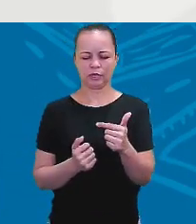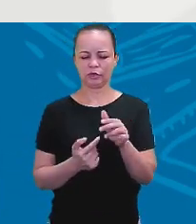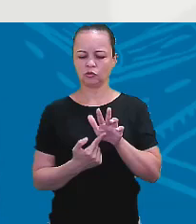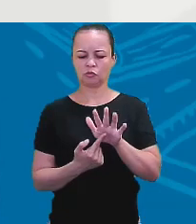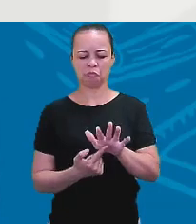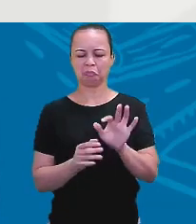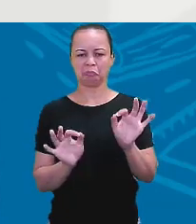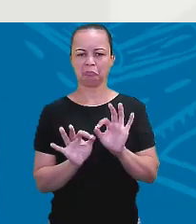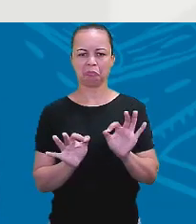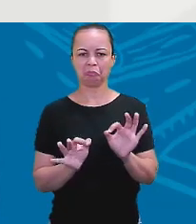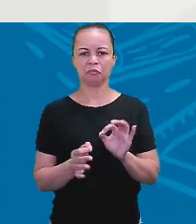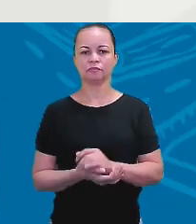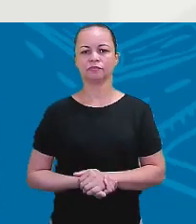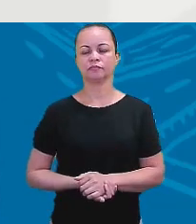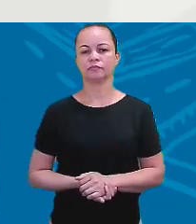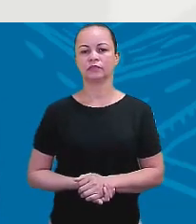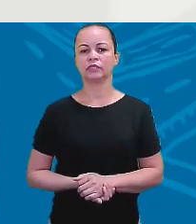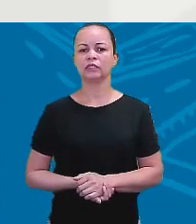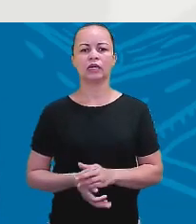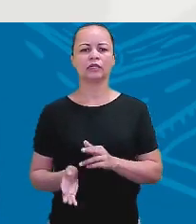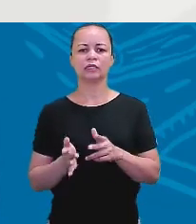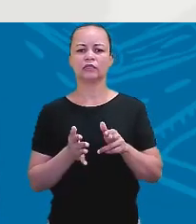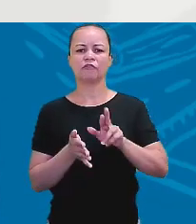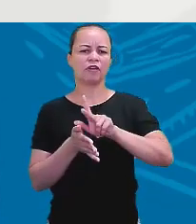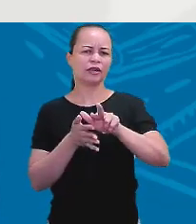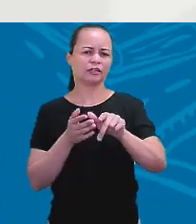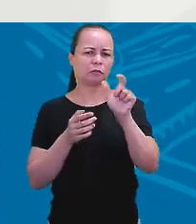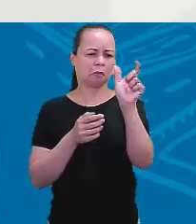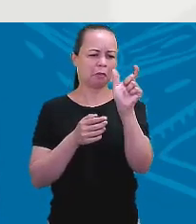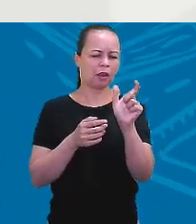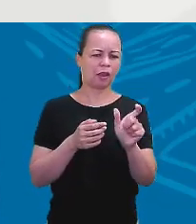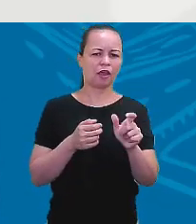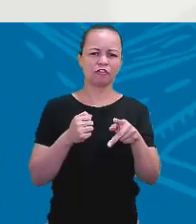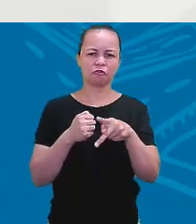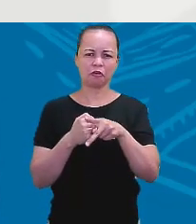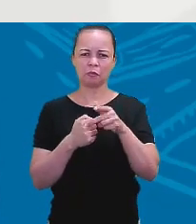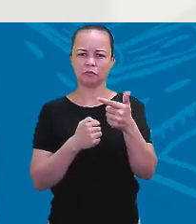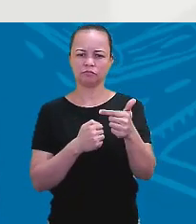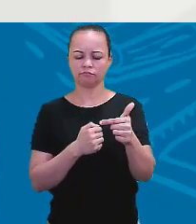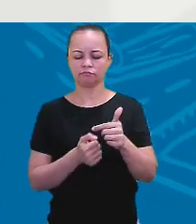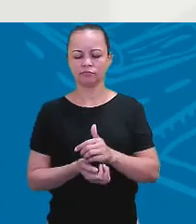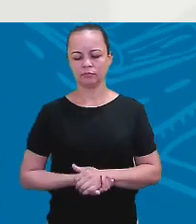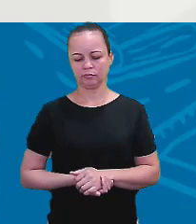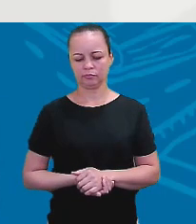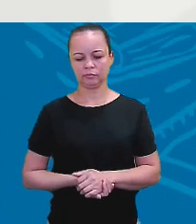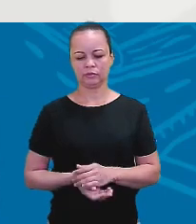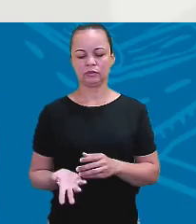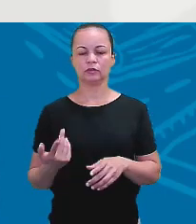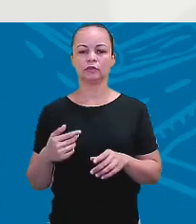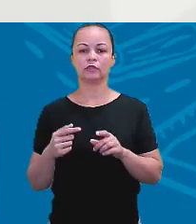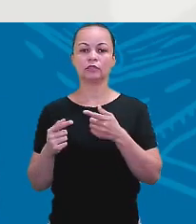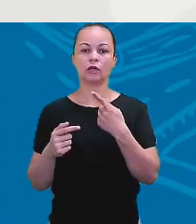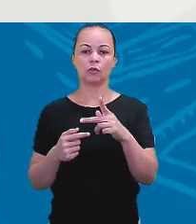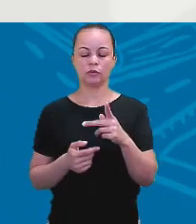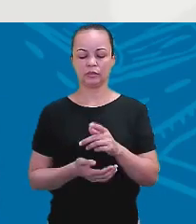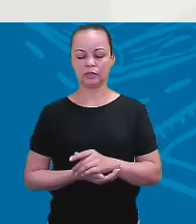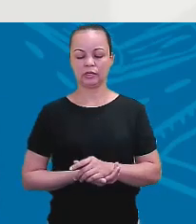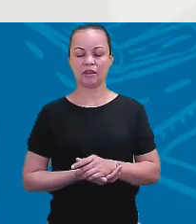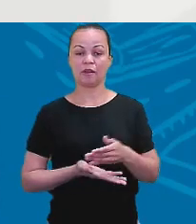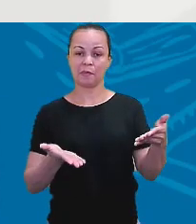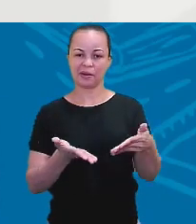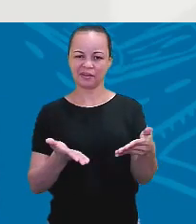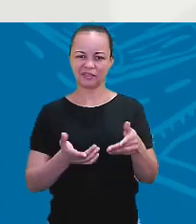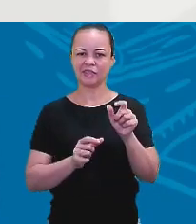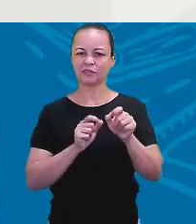nem am, não estou vendo do, nem did. Então, que tempo está essa frase? Quem disse que era presente?